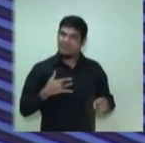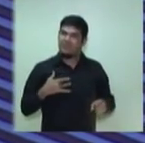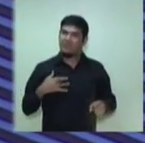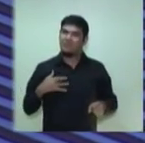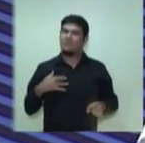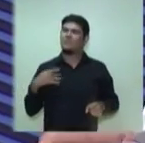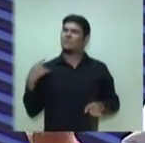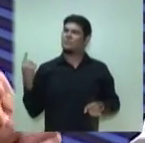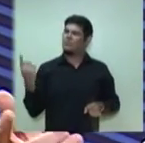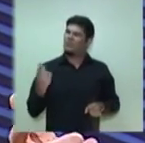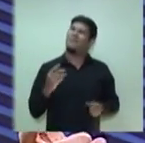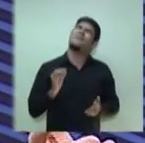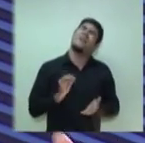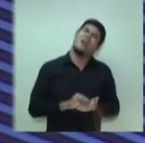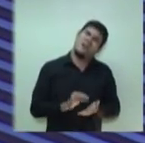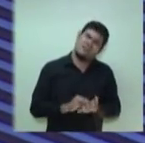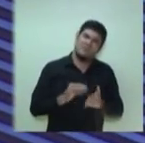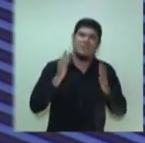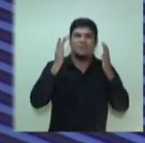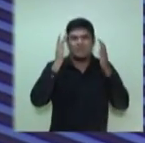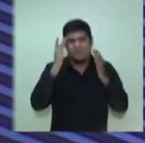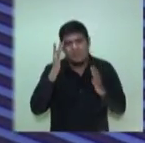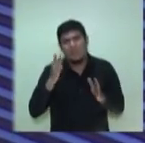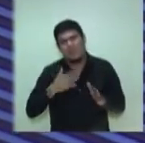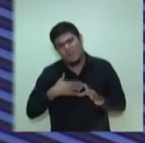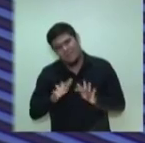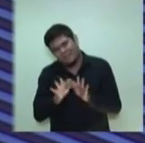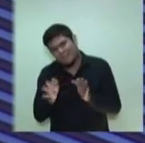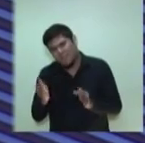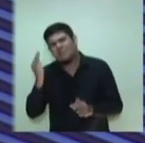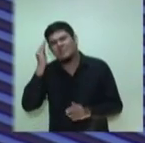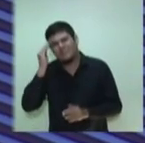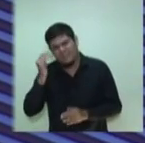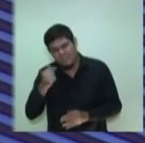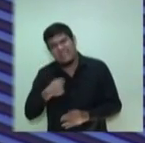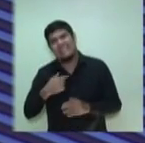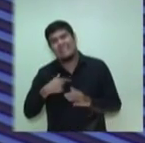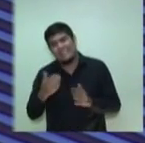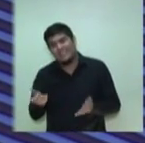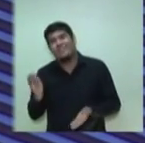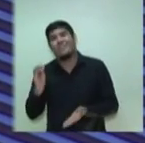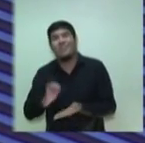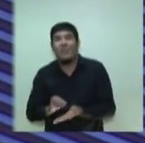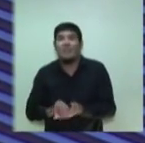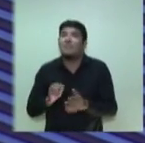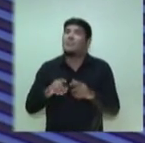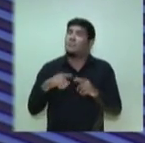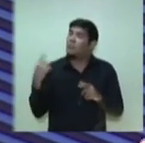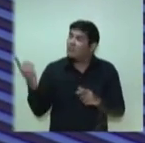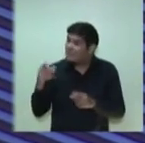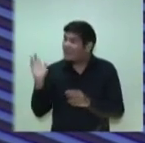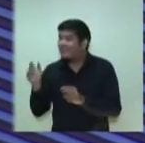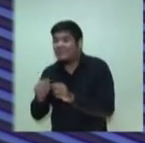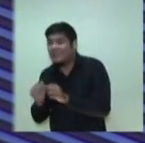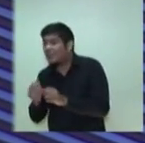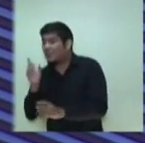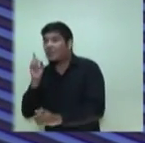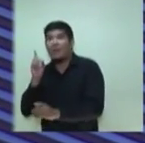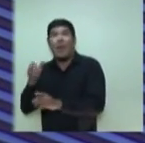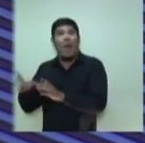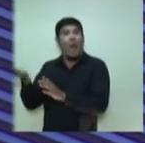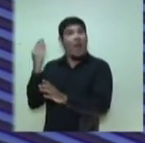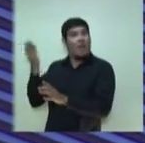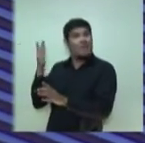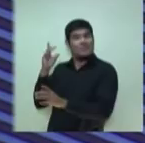nós pudemos fazer. Falta muito. E com muita humildade eu reconheço isso. Falta muito. Mas fizemos muito. Encontramos uma saúde absolutamente